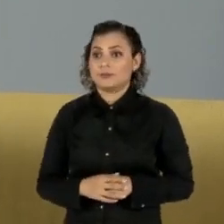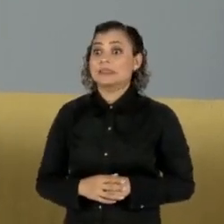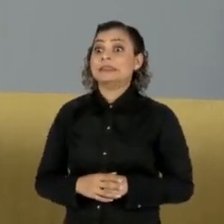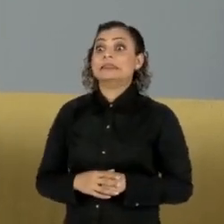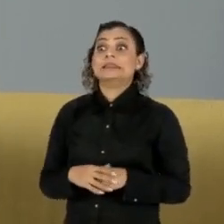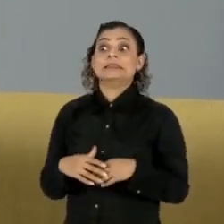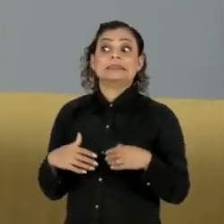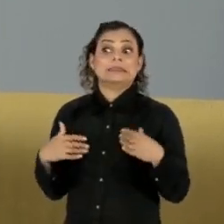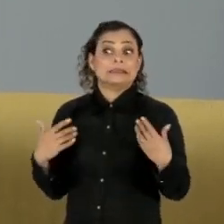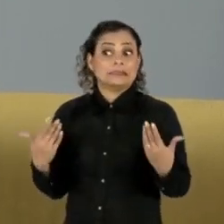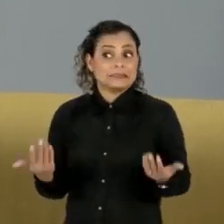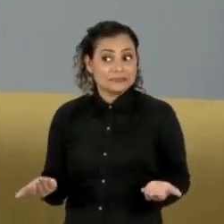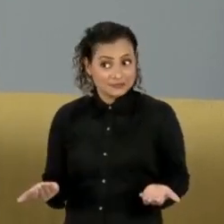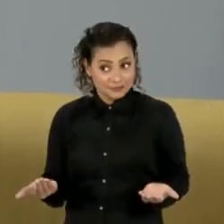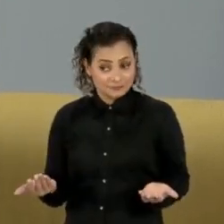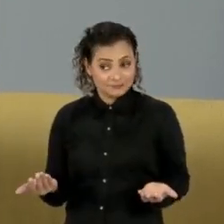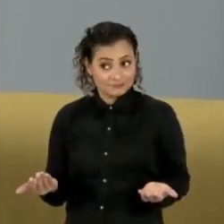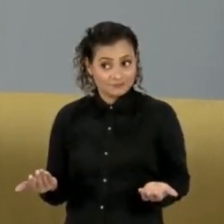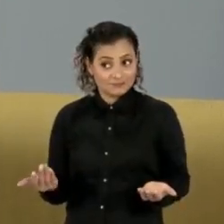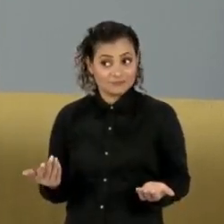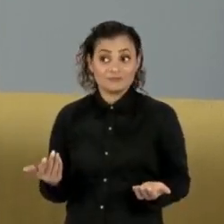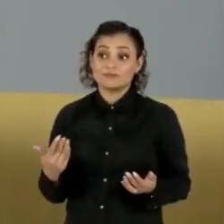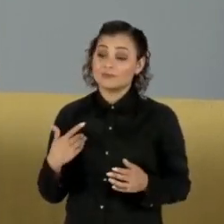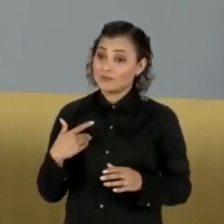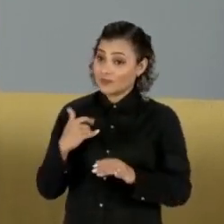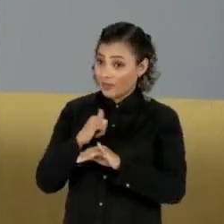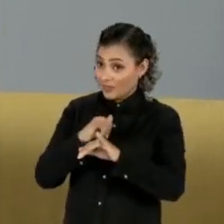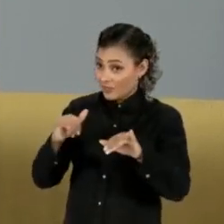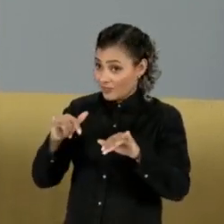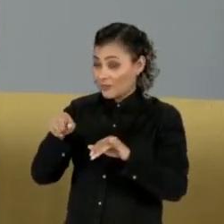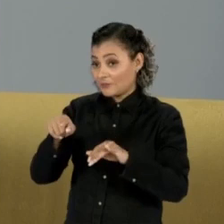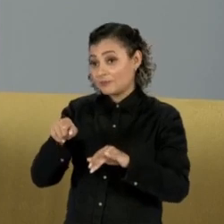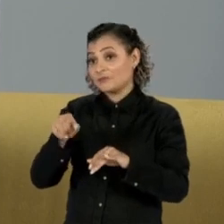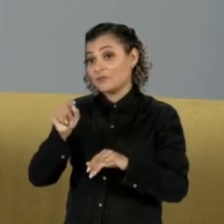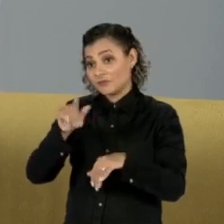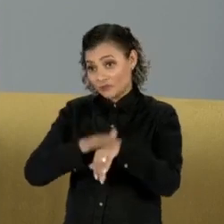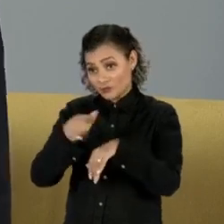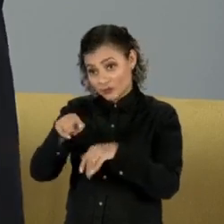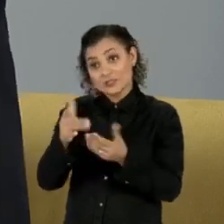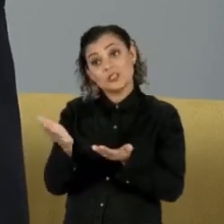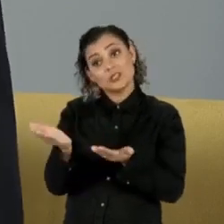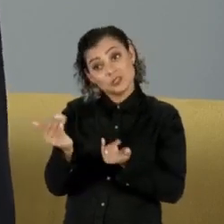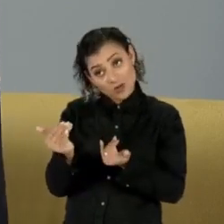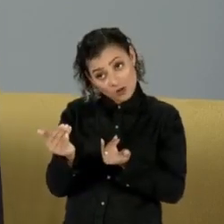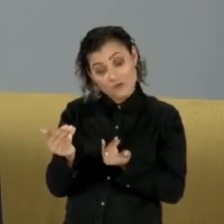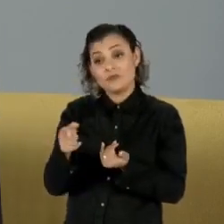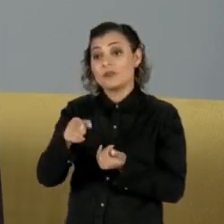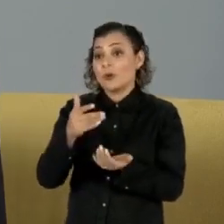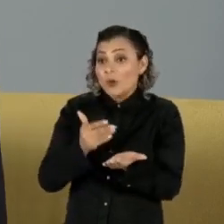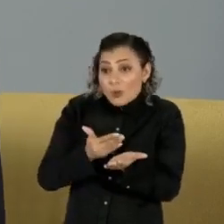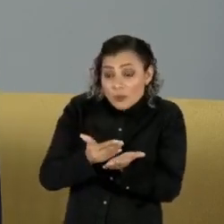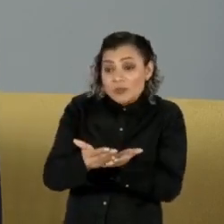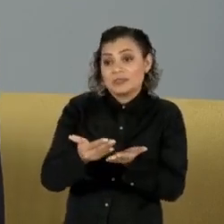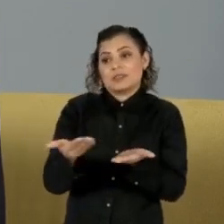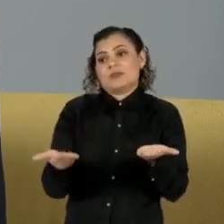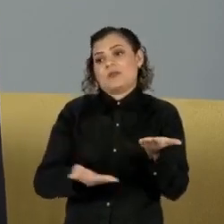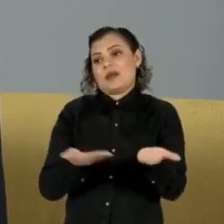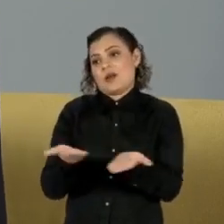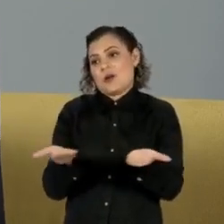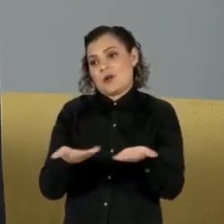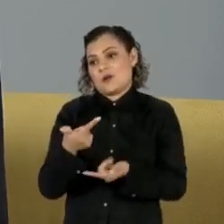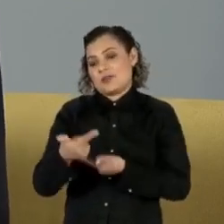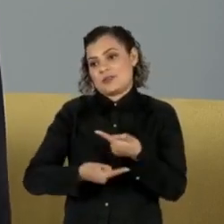Então, Guilherme, a gente pode dizer o seguinte, que você jovem deve estar começando a